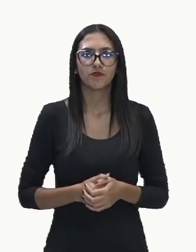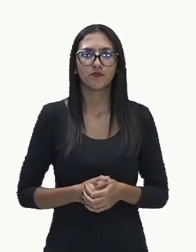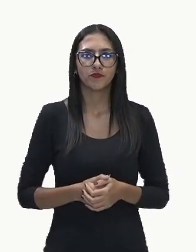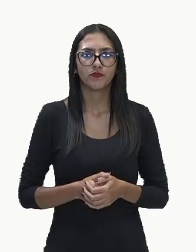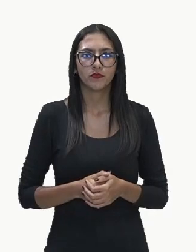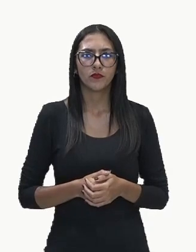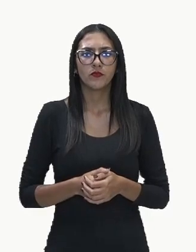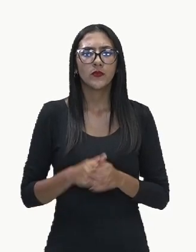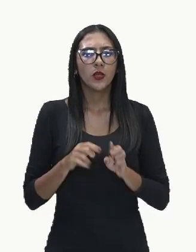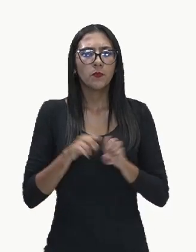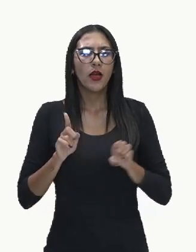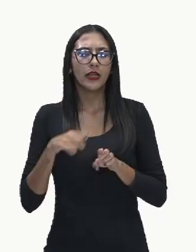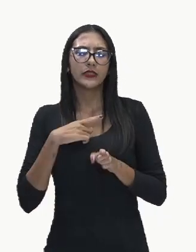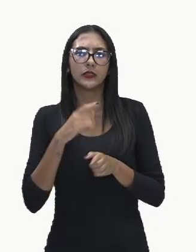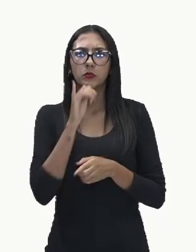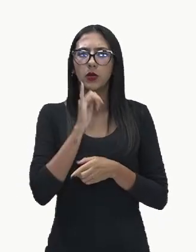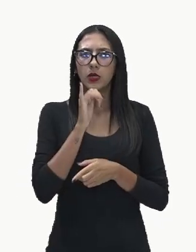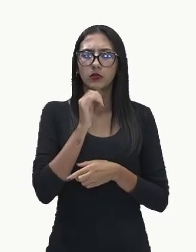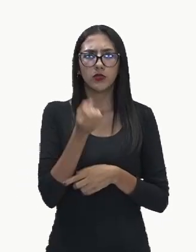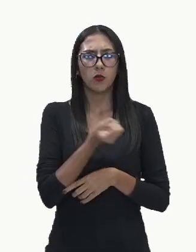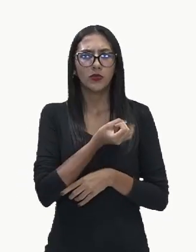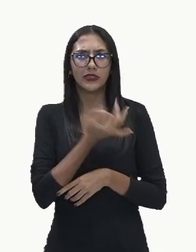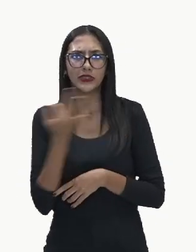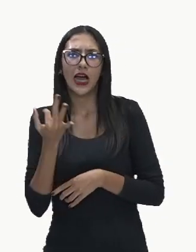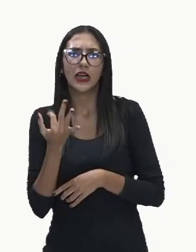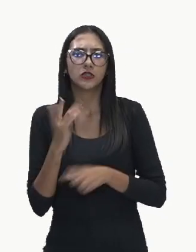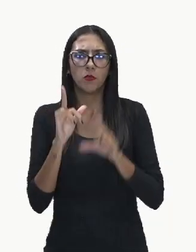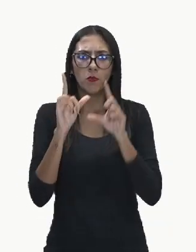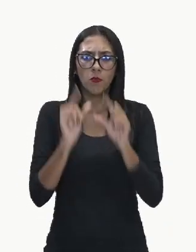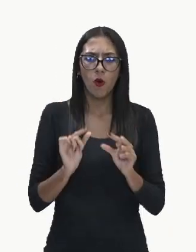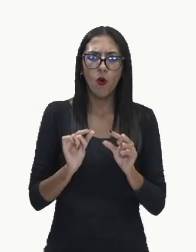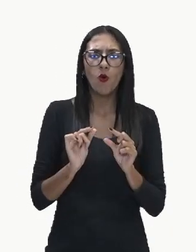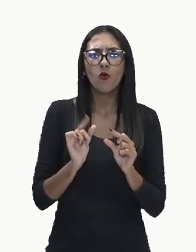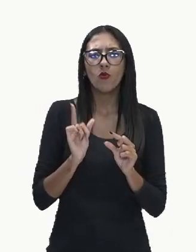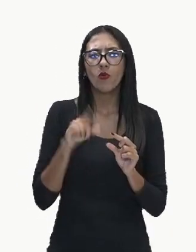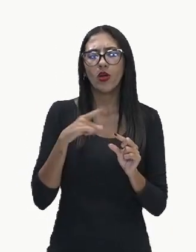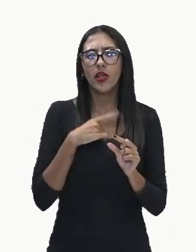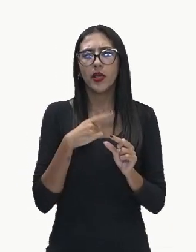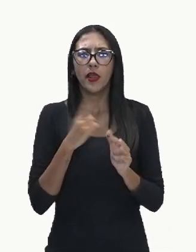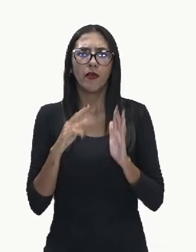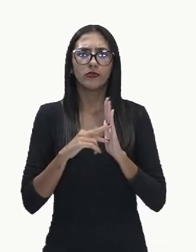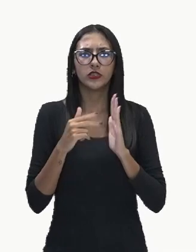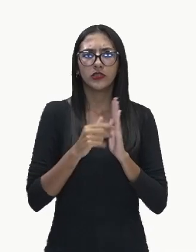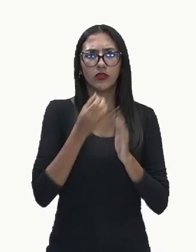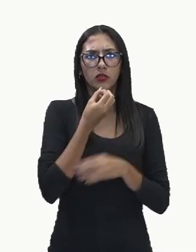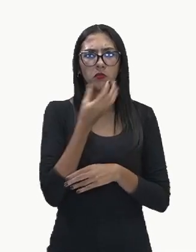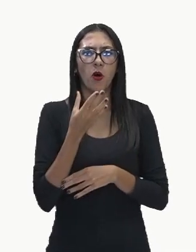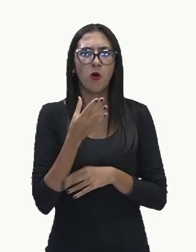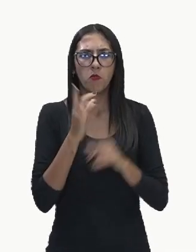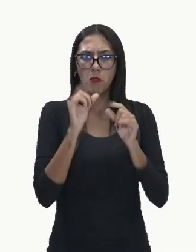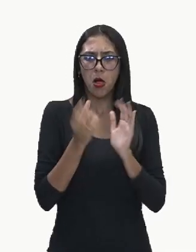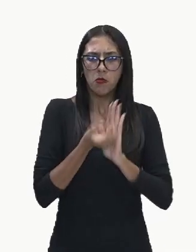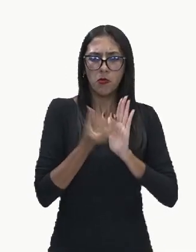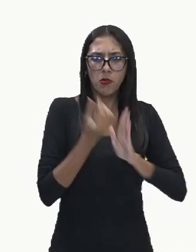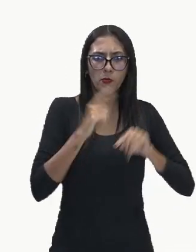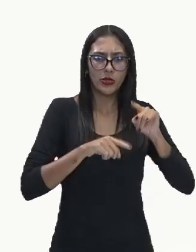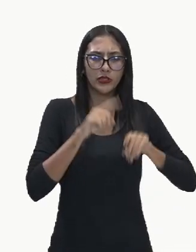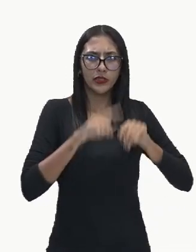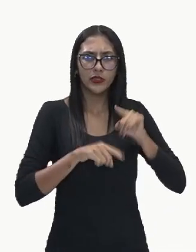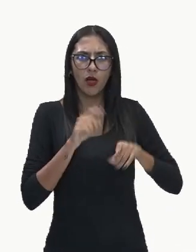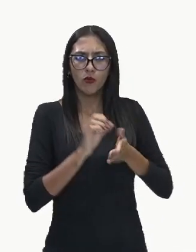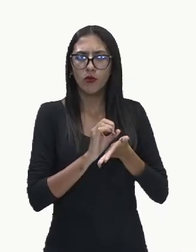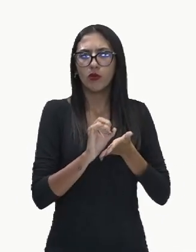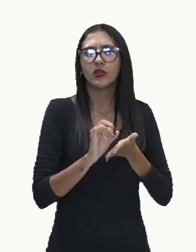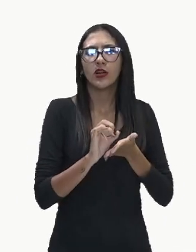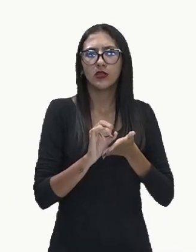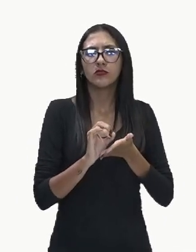números menores aqui sejam pouco ou represente pouca geração de resíduos sólidos no